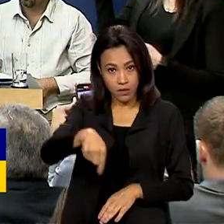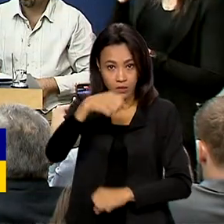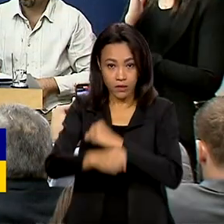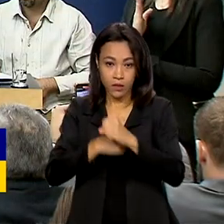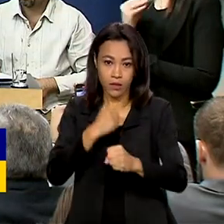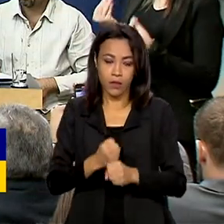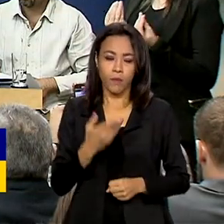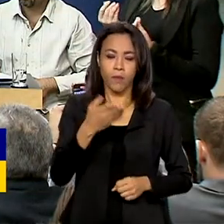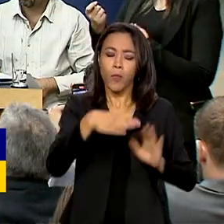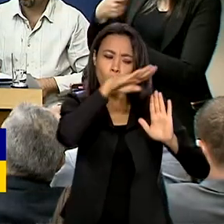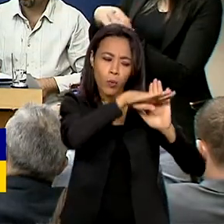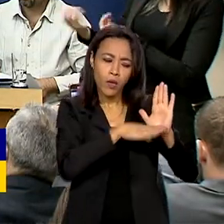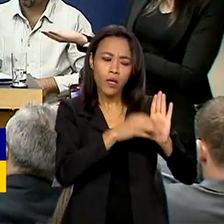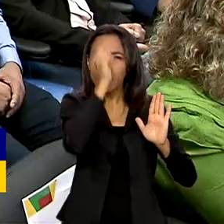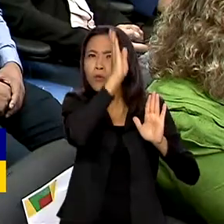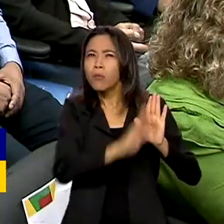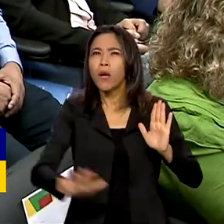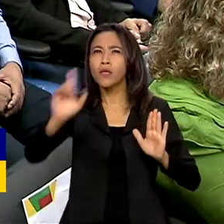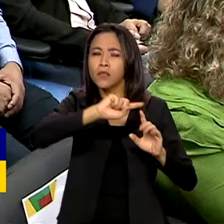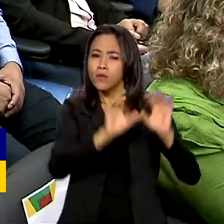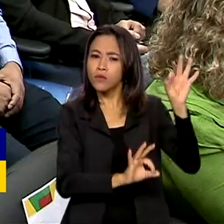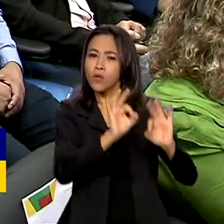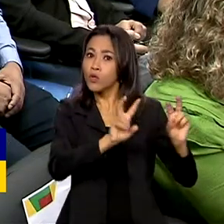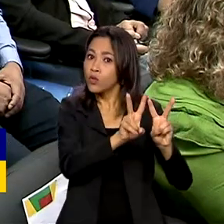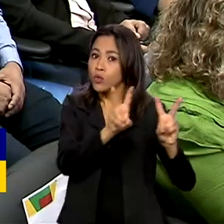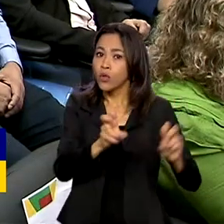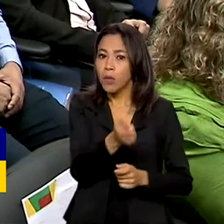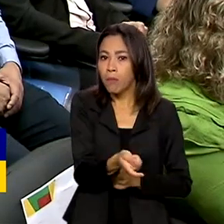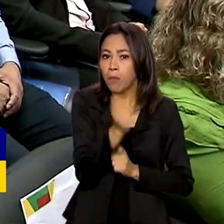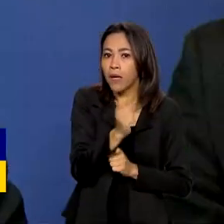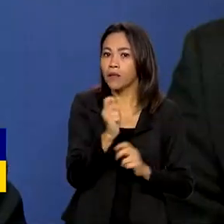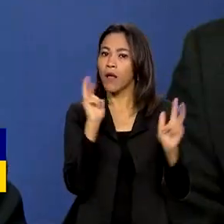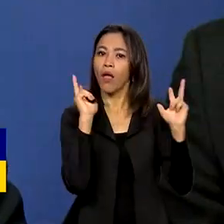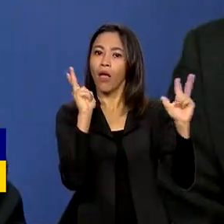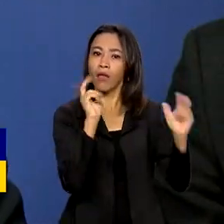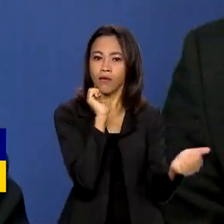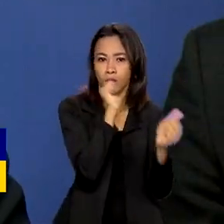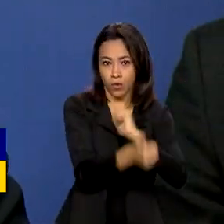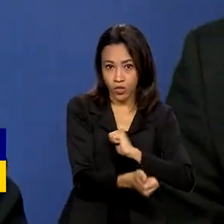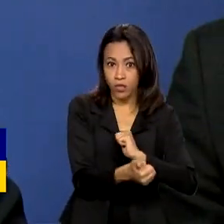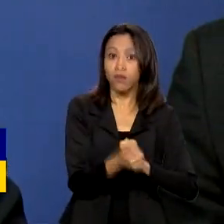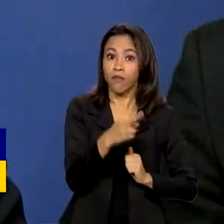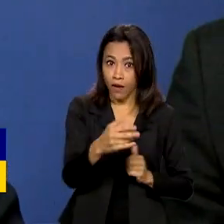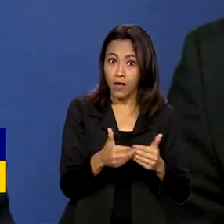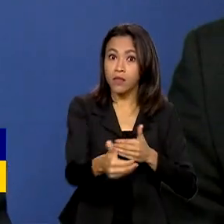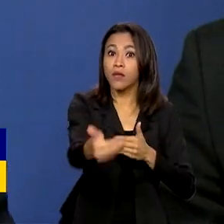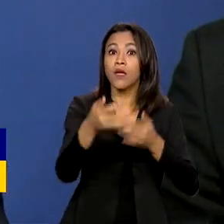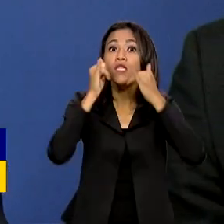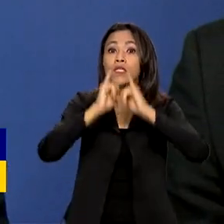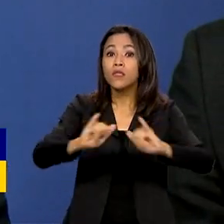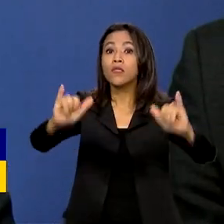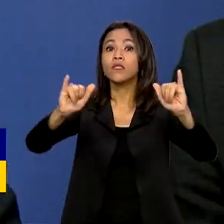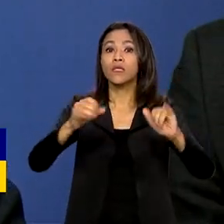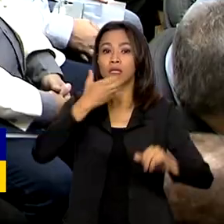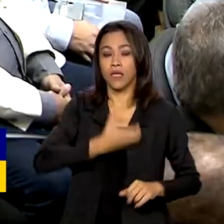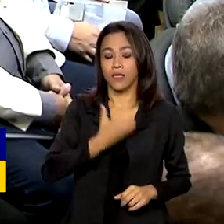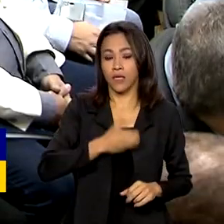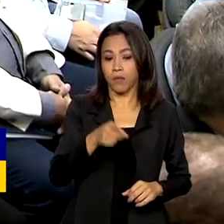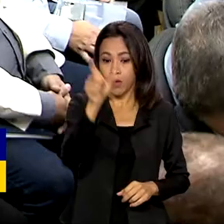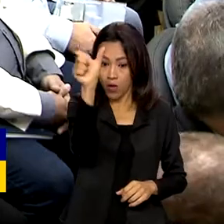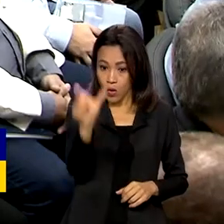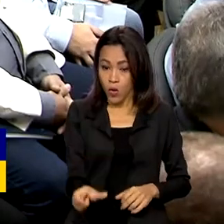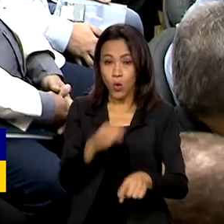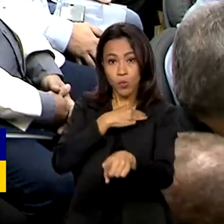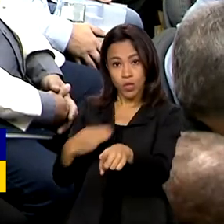Pesca Amadora e Esportiva deve ser anunciado em dezembro. O ministro da Pesca e Aquicultura destacou a